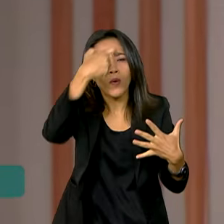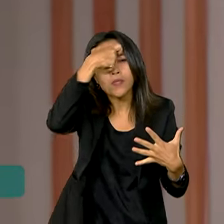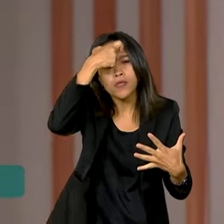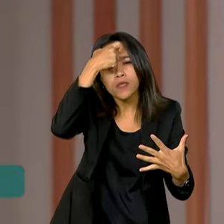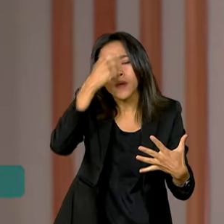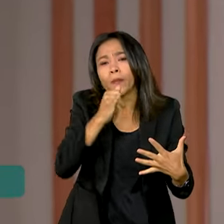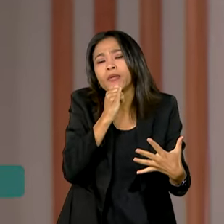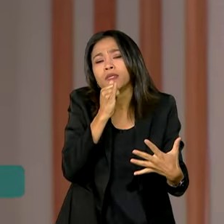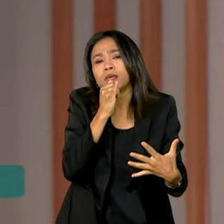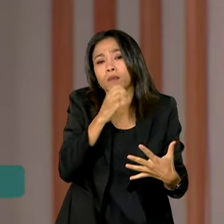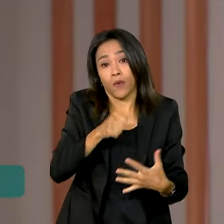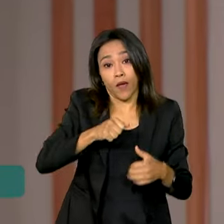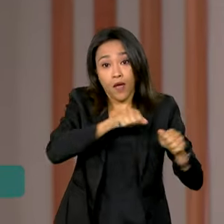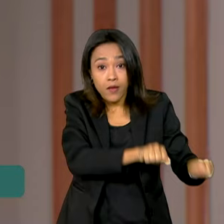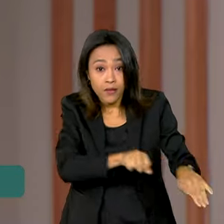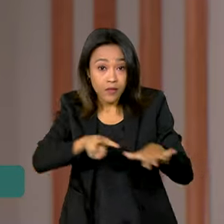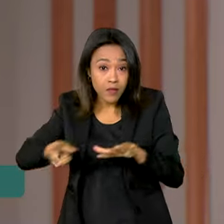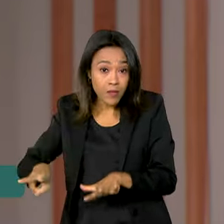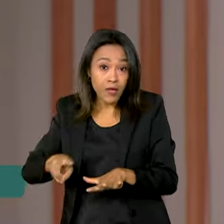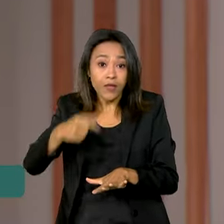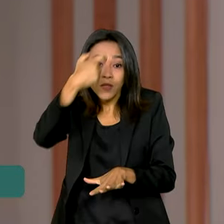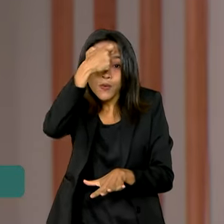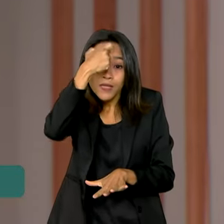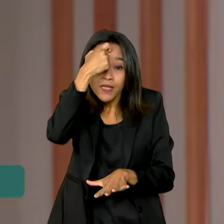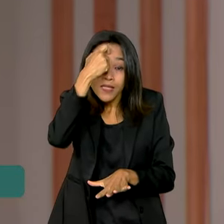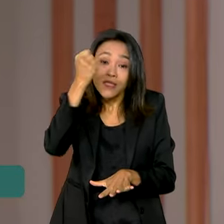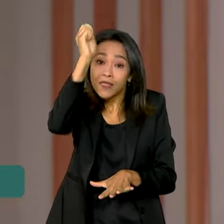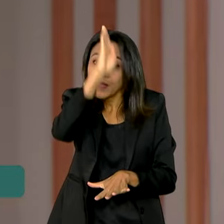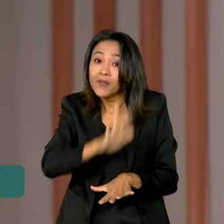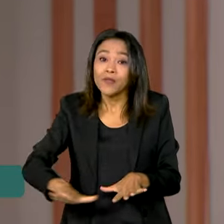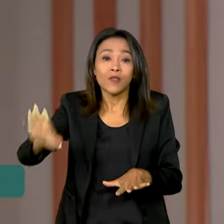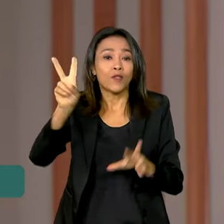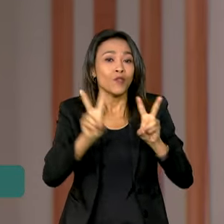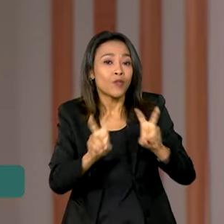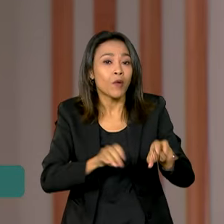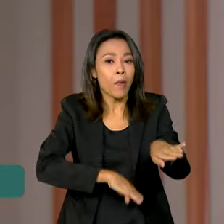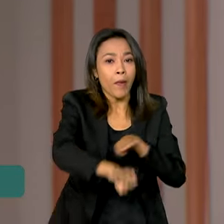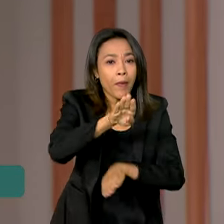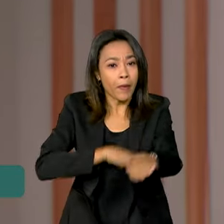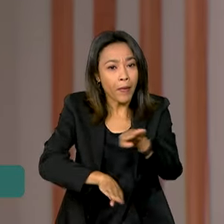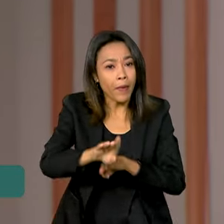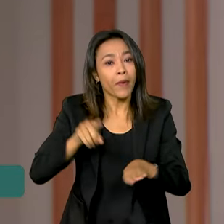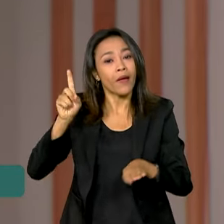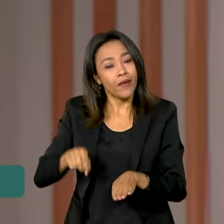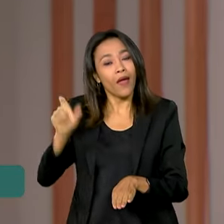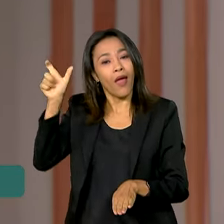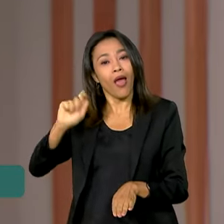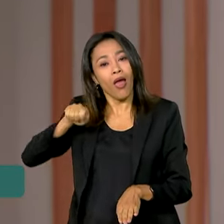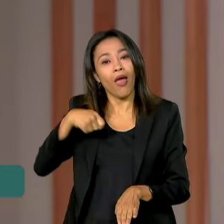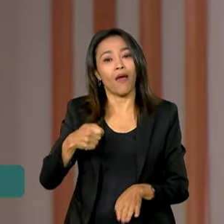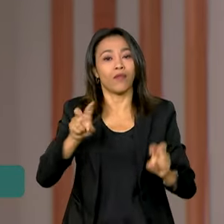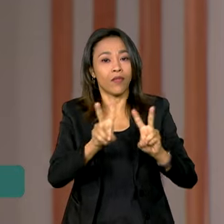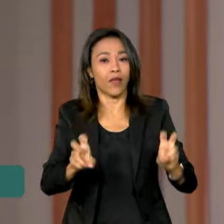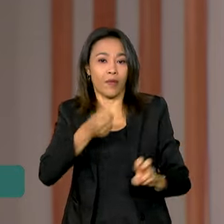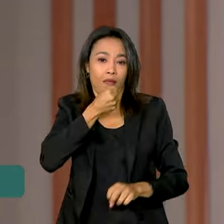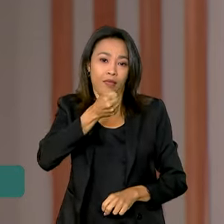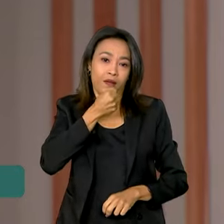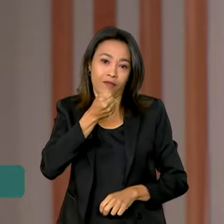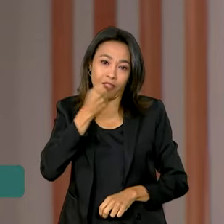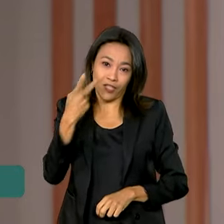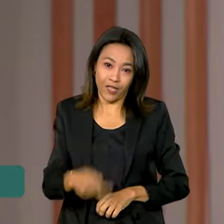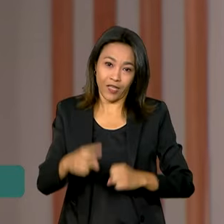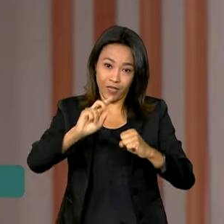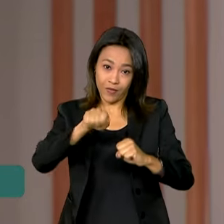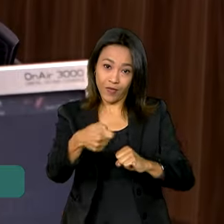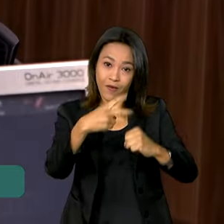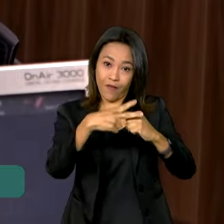Nacional de Trânsito. O assunto fez parte da entrevista do secretário Adrualdo Catão ao programa A Voz do